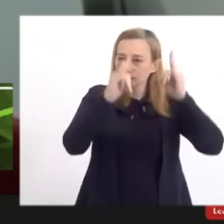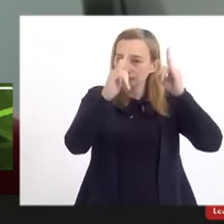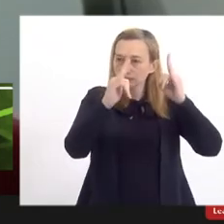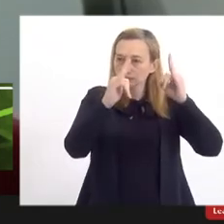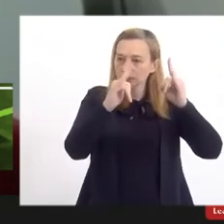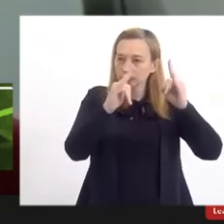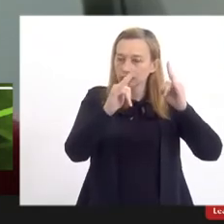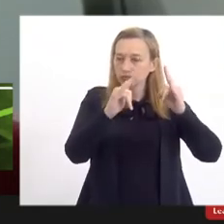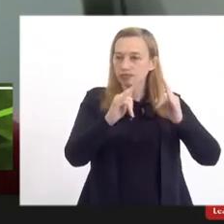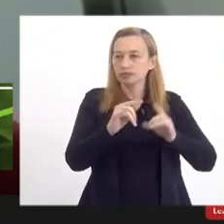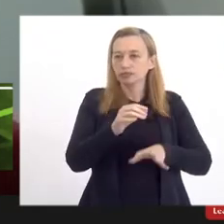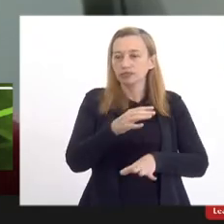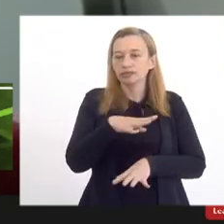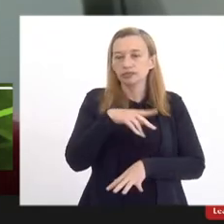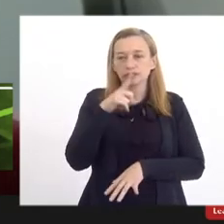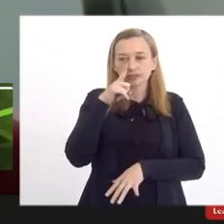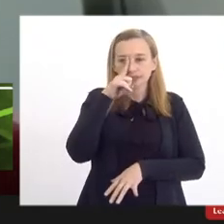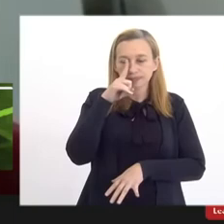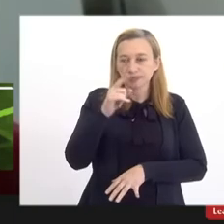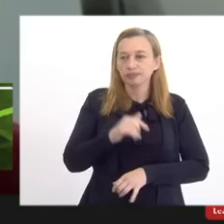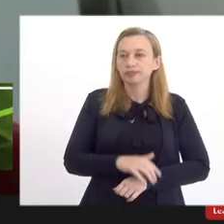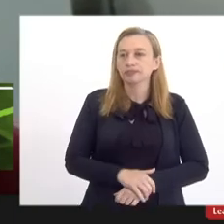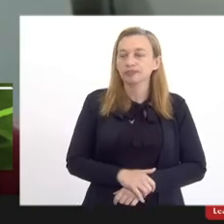vias finais para ser